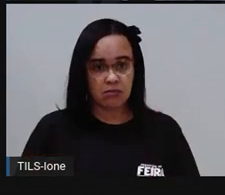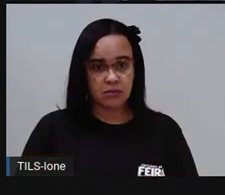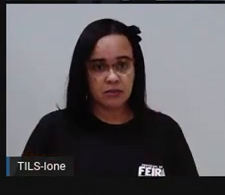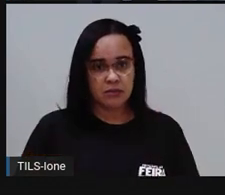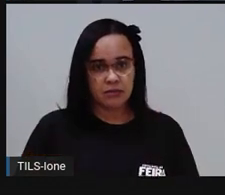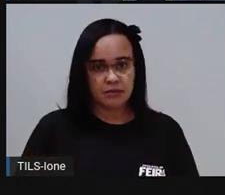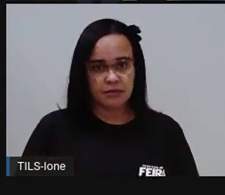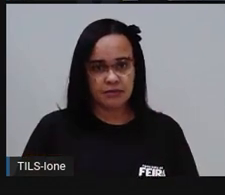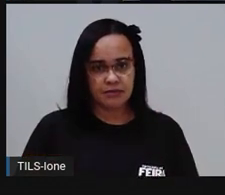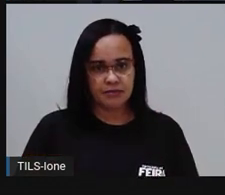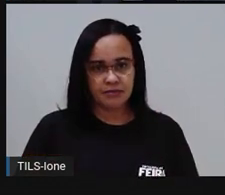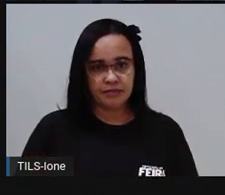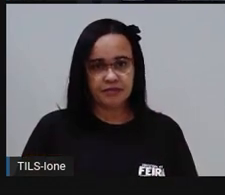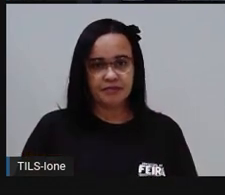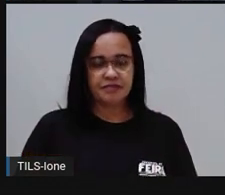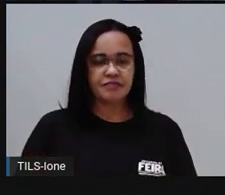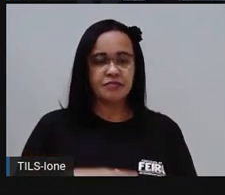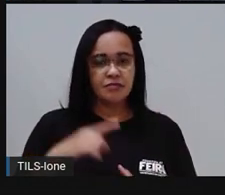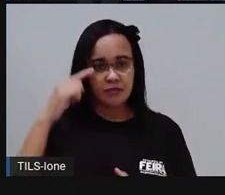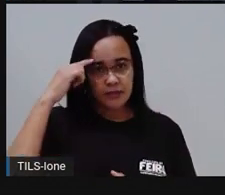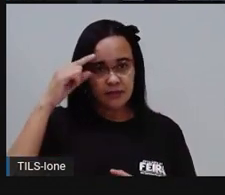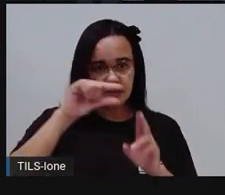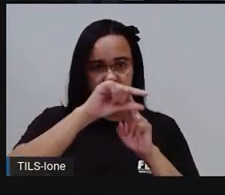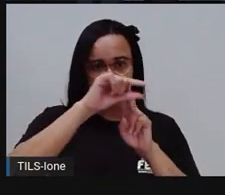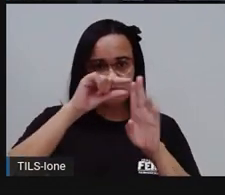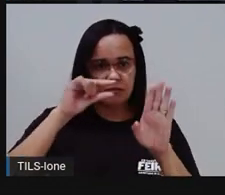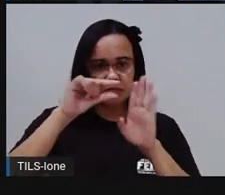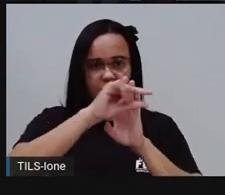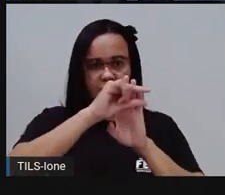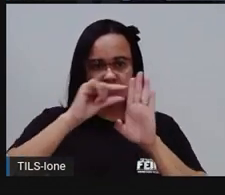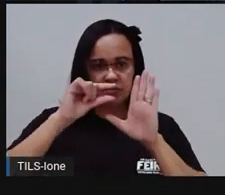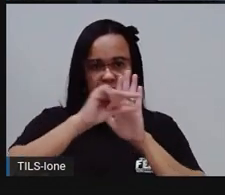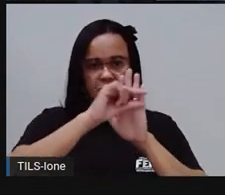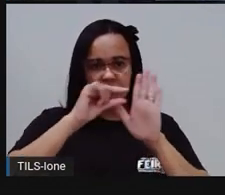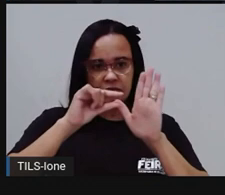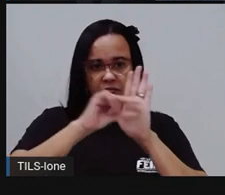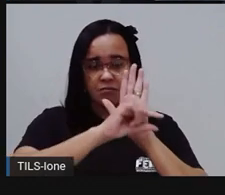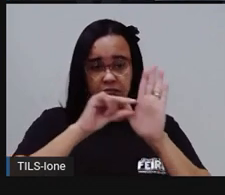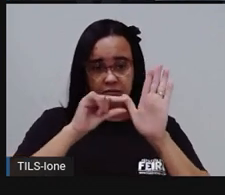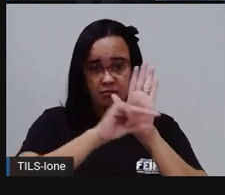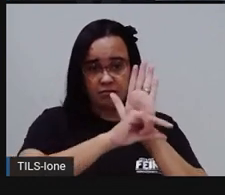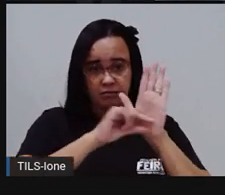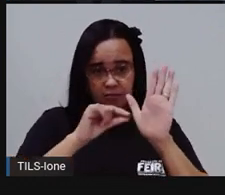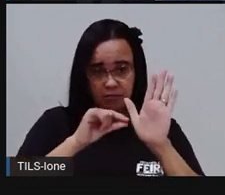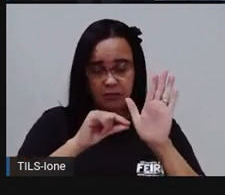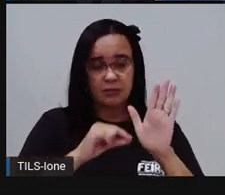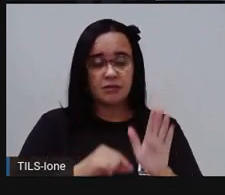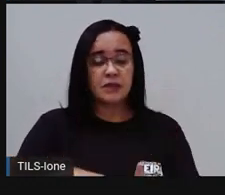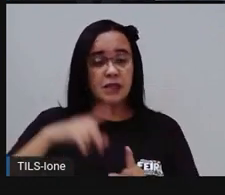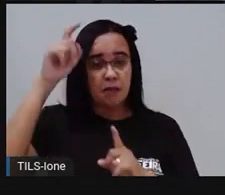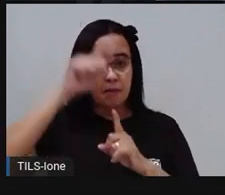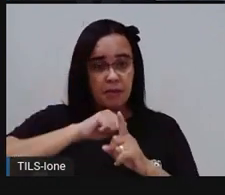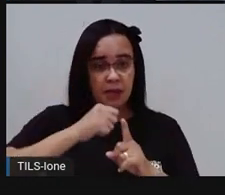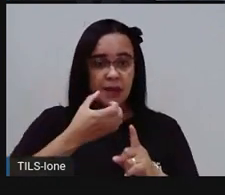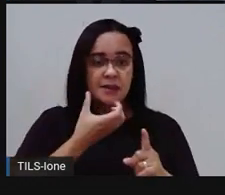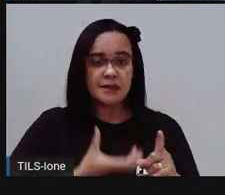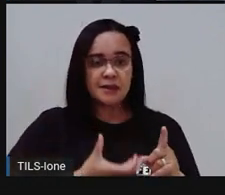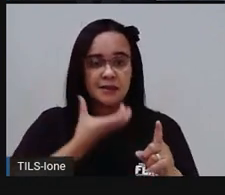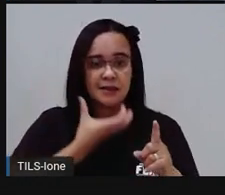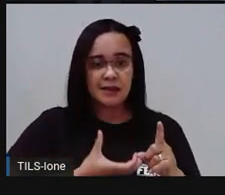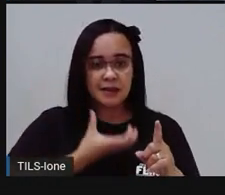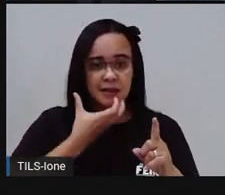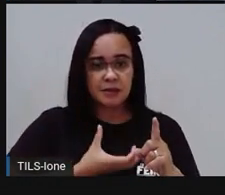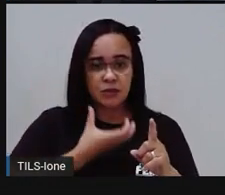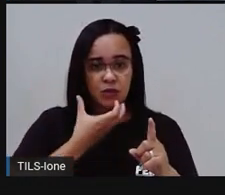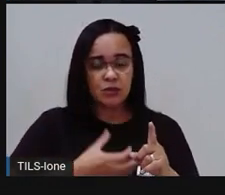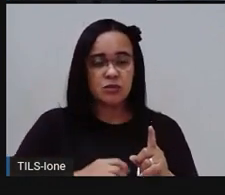Começar aqui embaixo, ó. Dezembro. Deixa a PRO mudar a cor da canetinha. Pronto, ó.